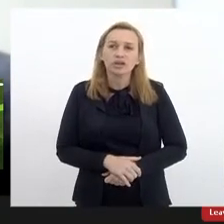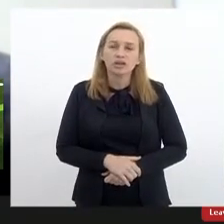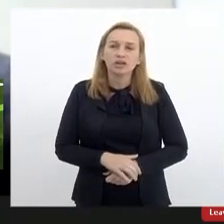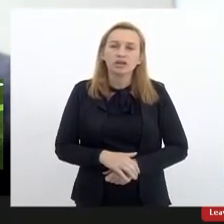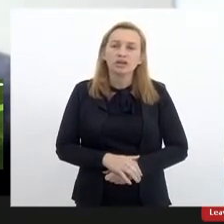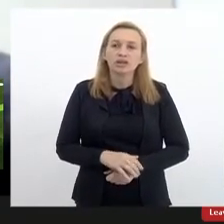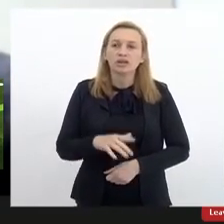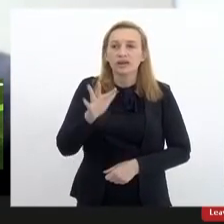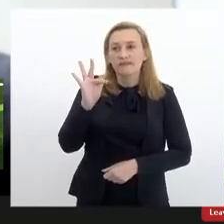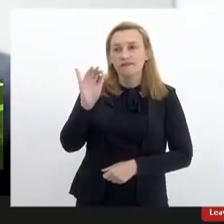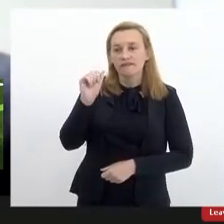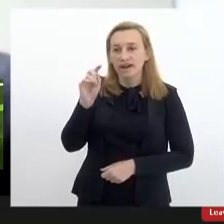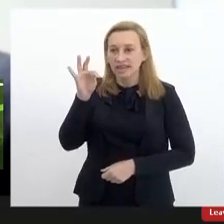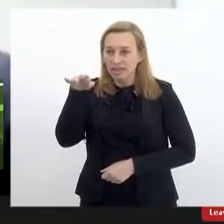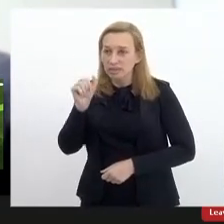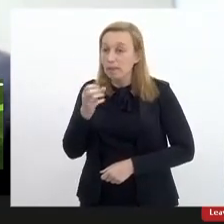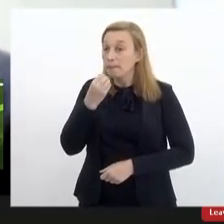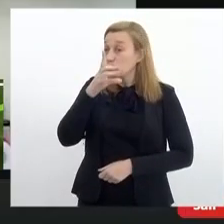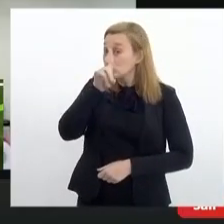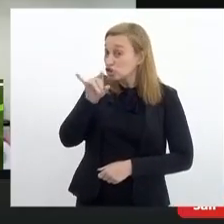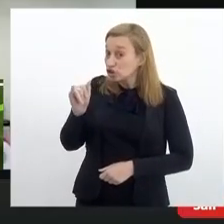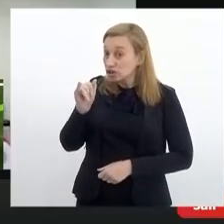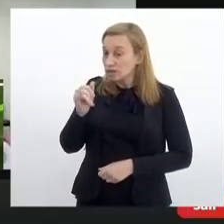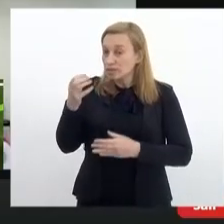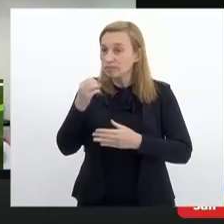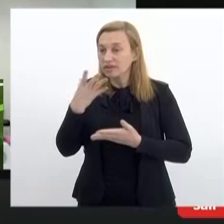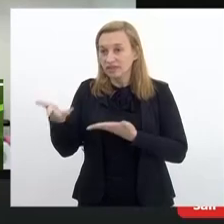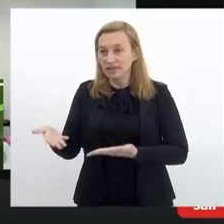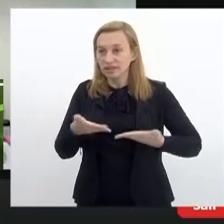conselheira Fátima Oliveira bom dia bem vinda